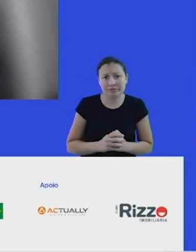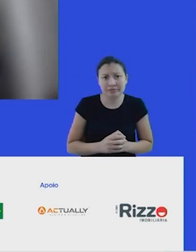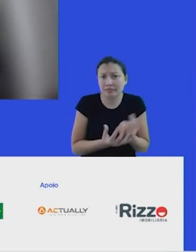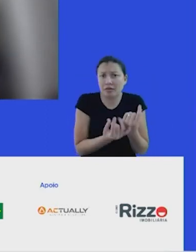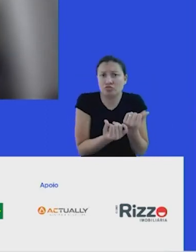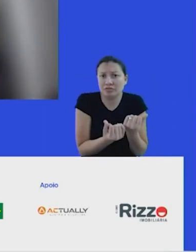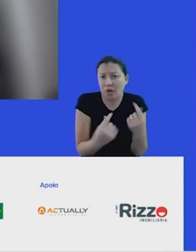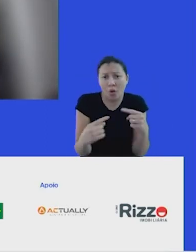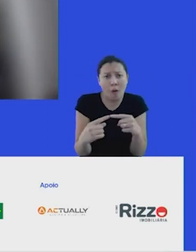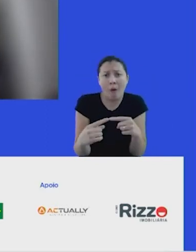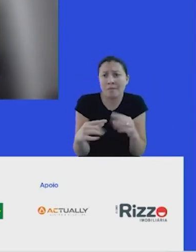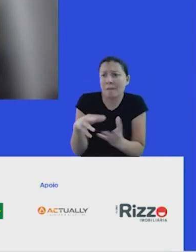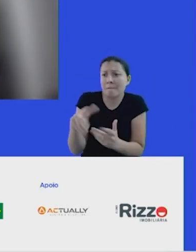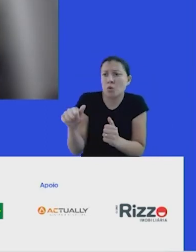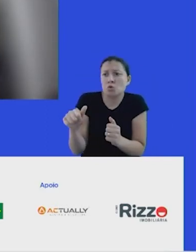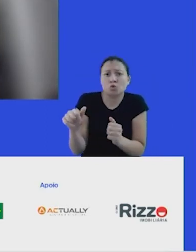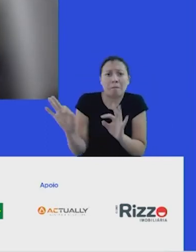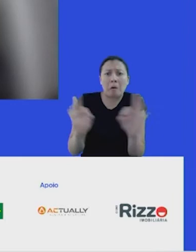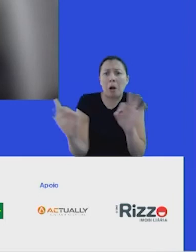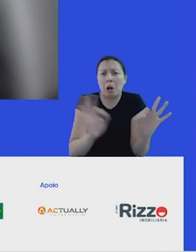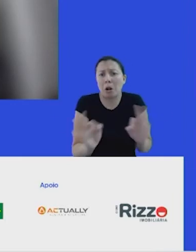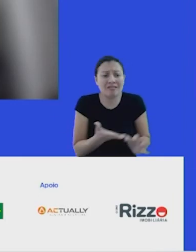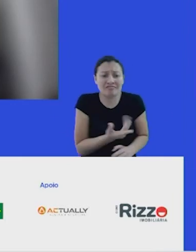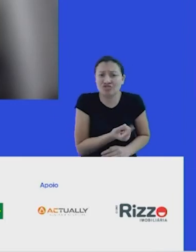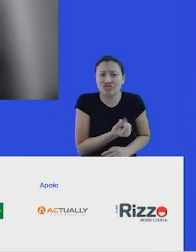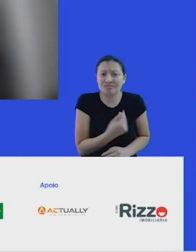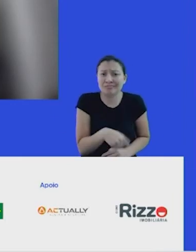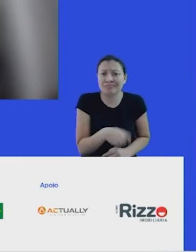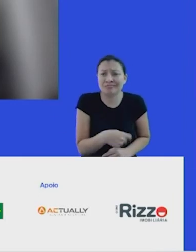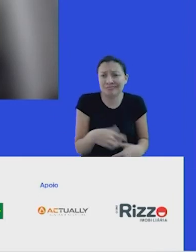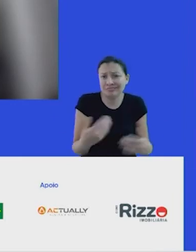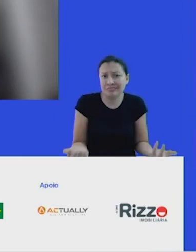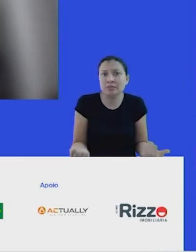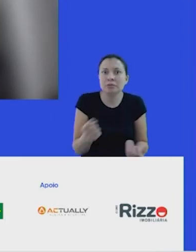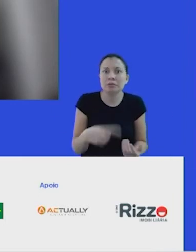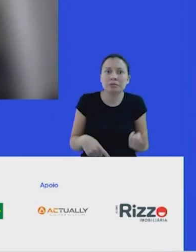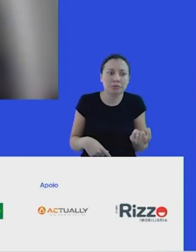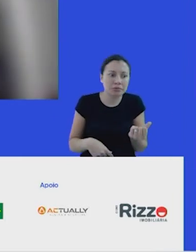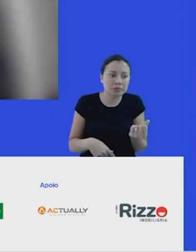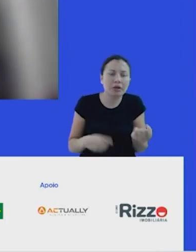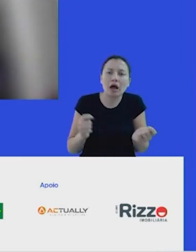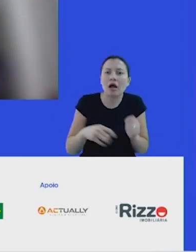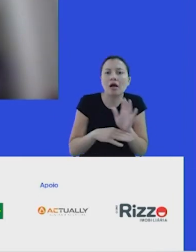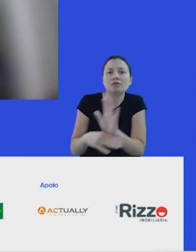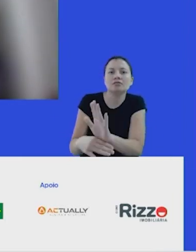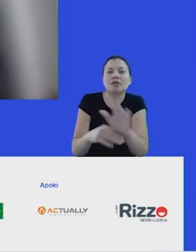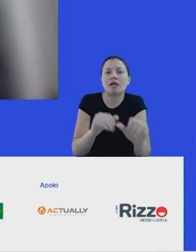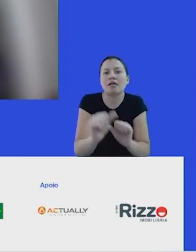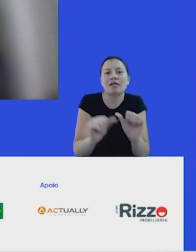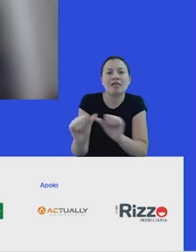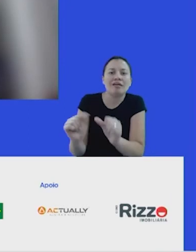o mundo, então quando a gente traz o elemento econômico, a gente traz de fato o poder de transformação, os recursos são